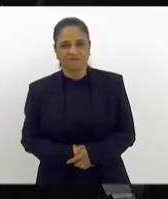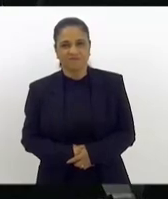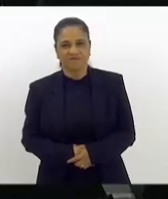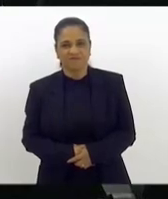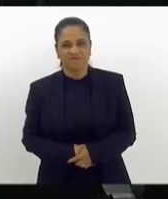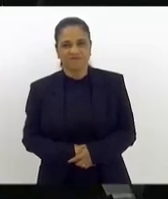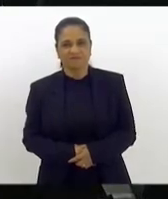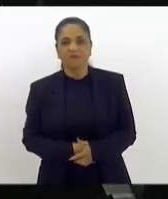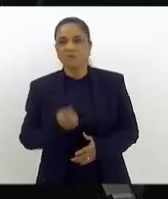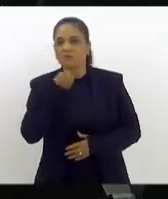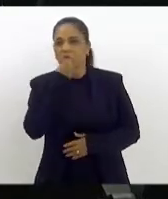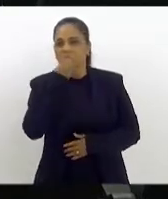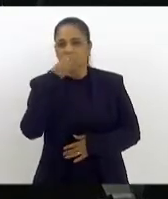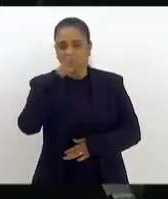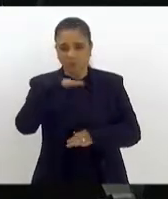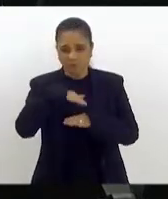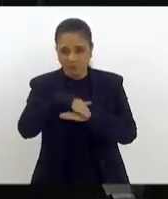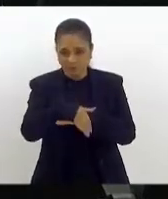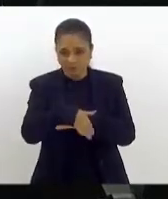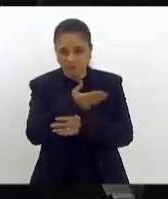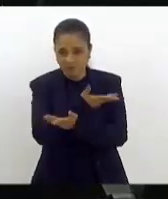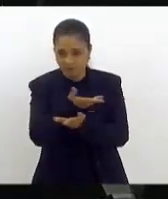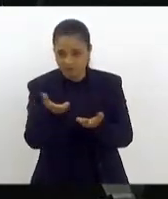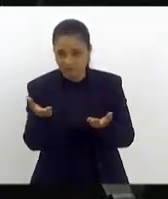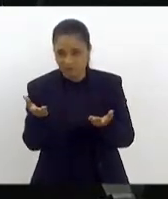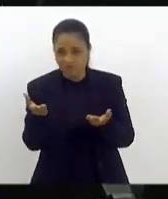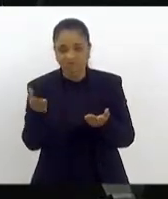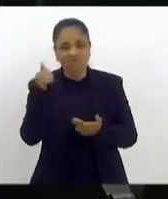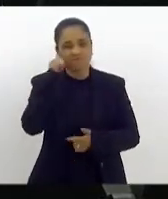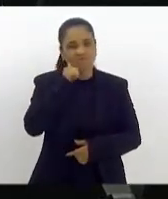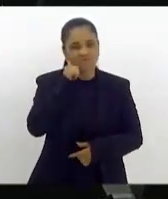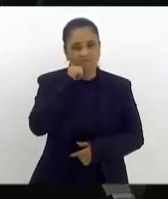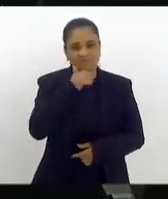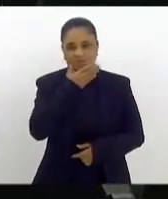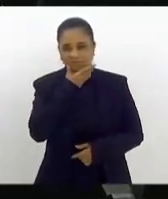Uma boa noite a todos e a todas.